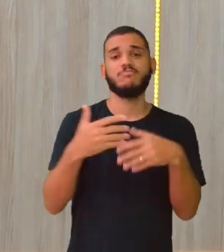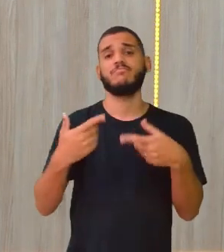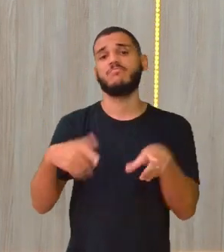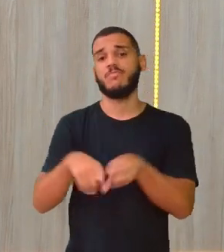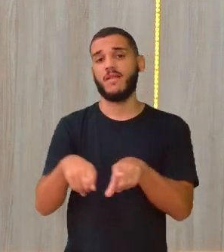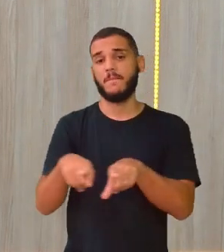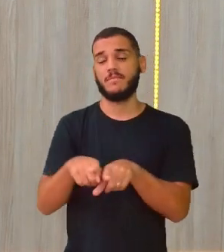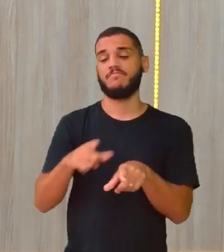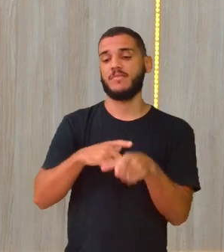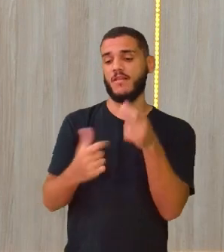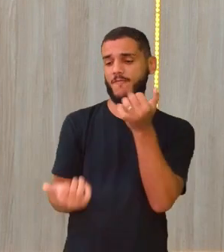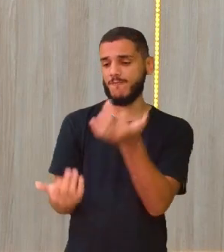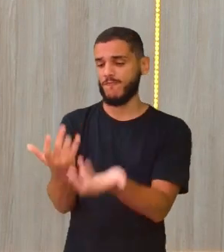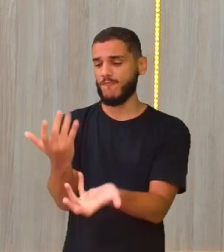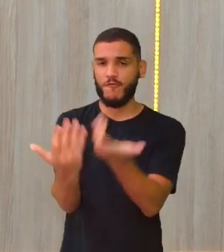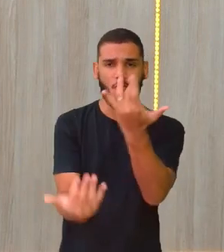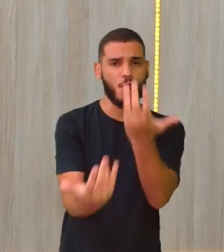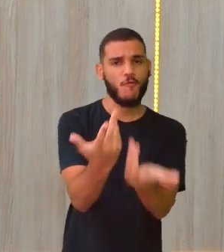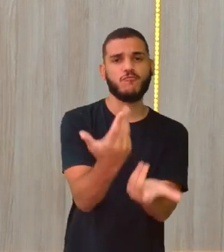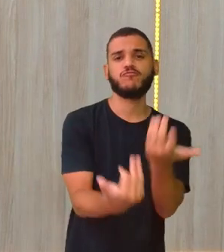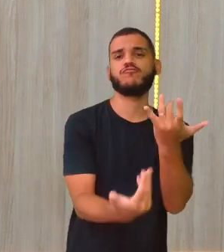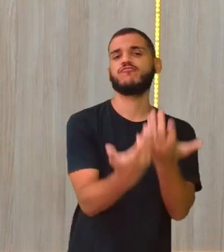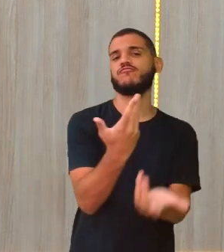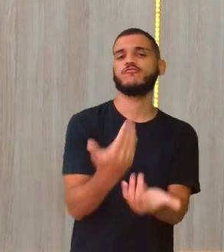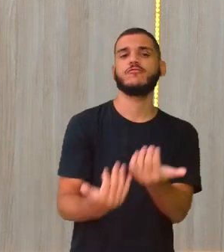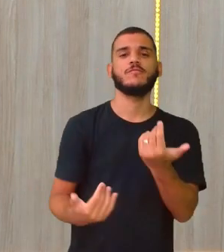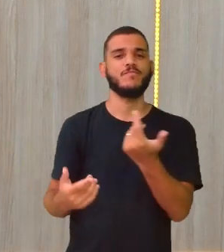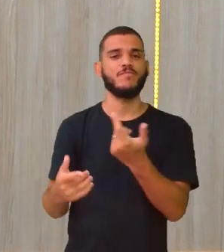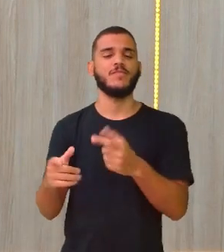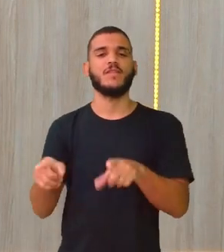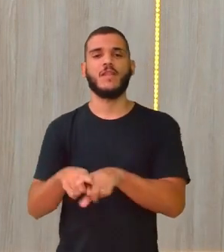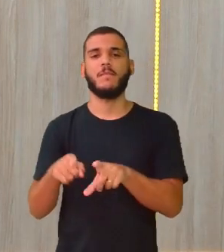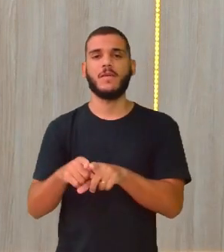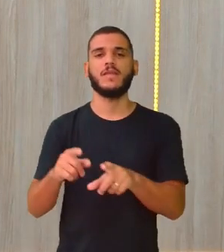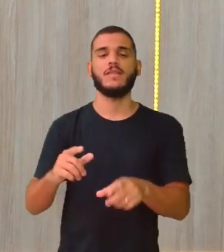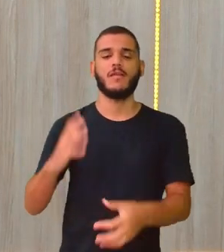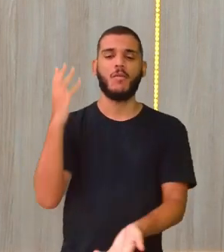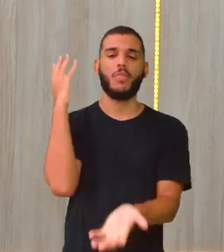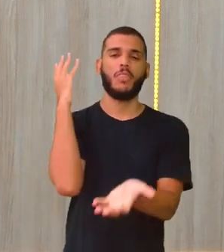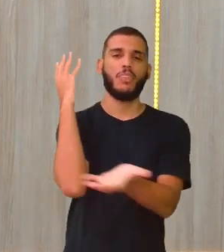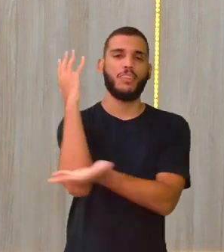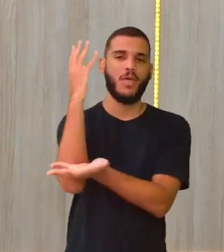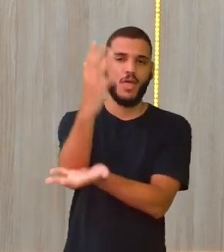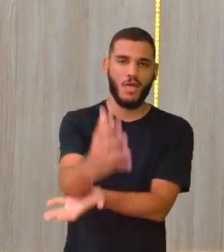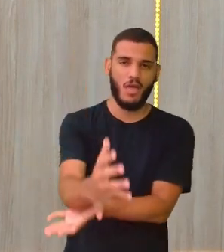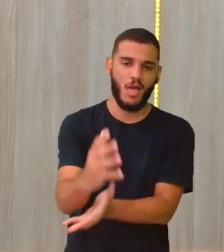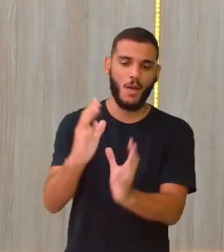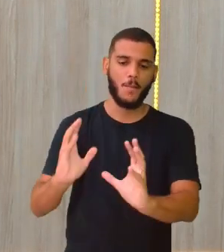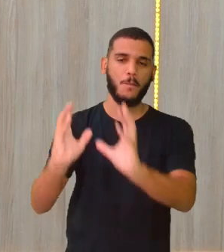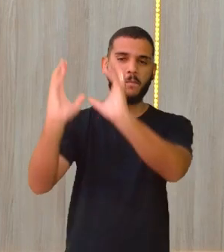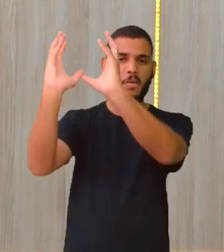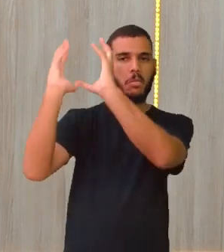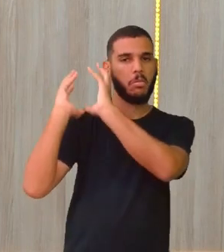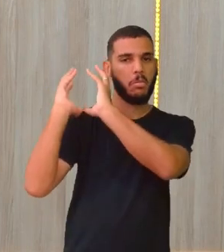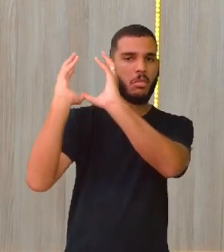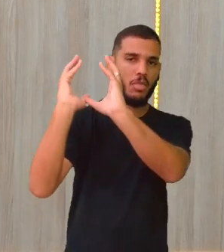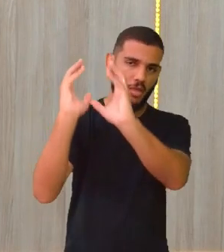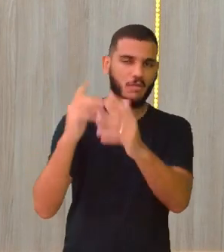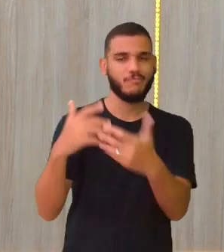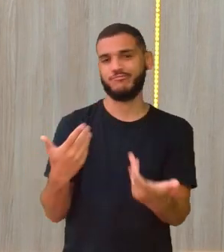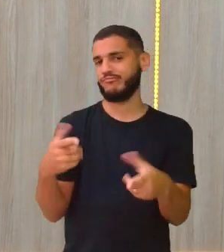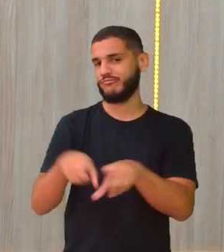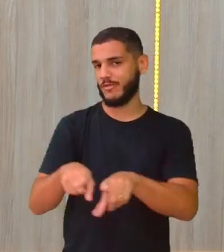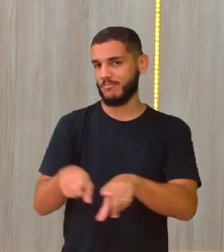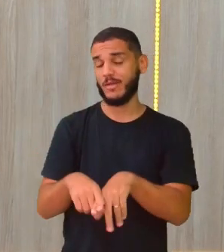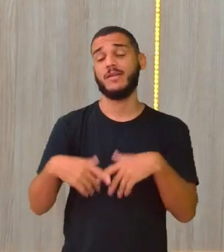aquela questão da extração da madeira de uma forma bem descontrolada, desordenada. Mas, e essas